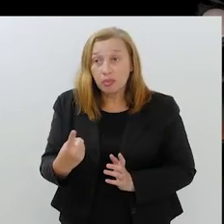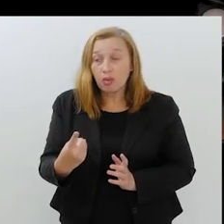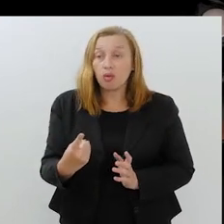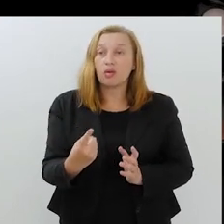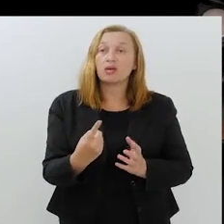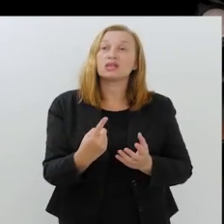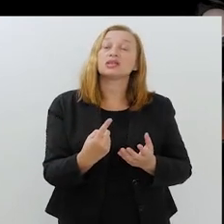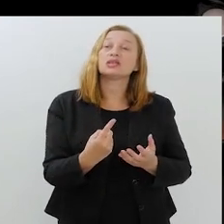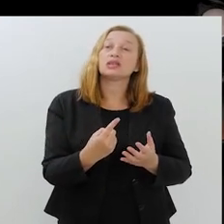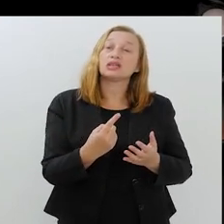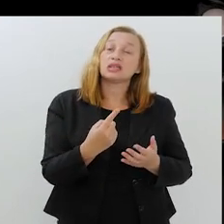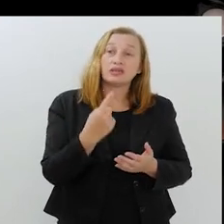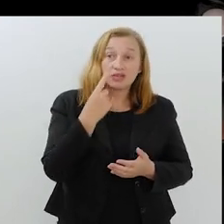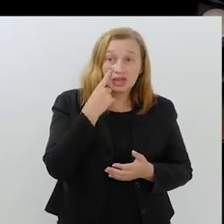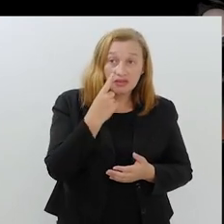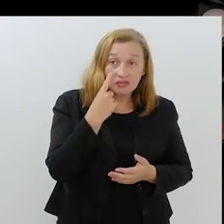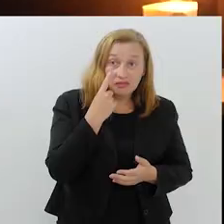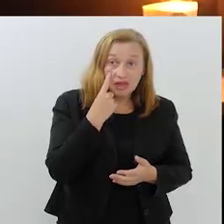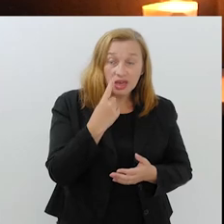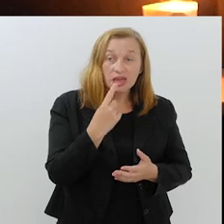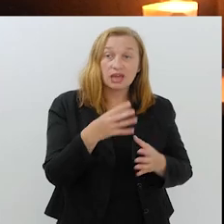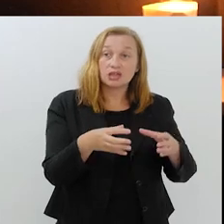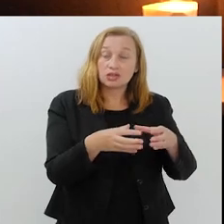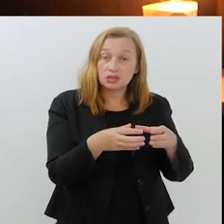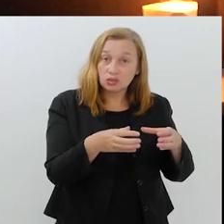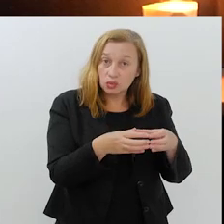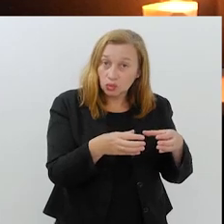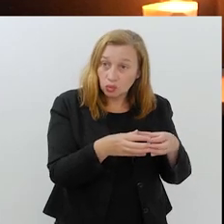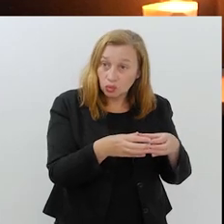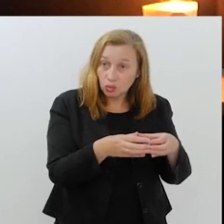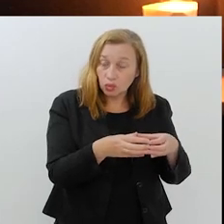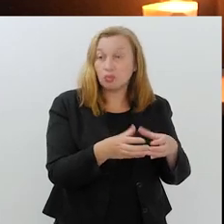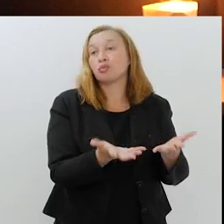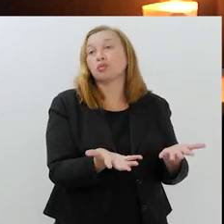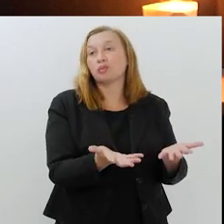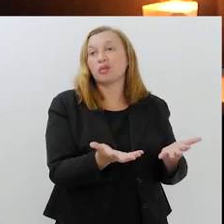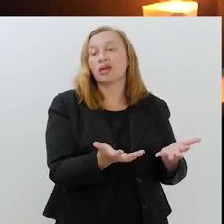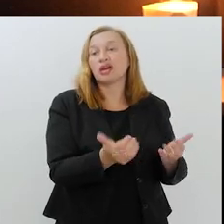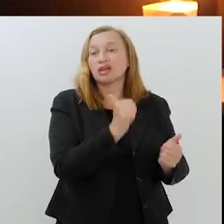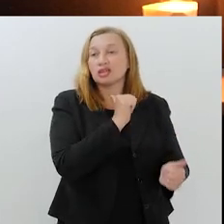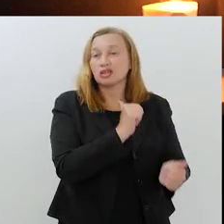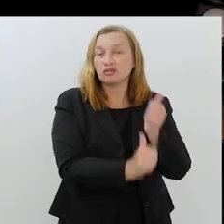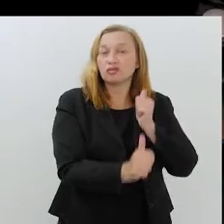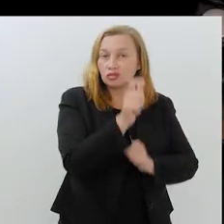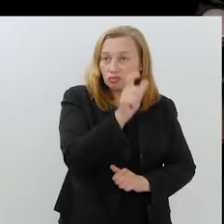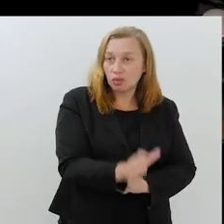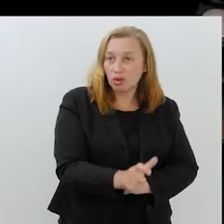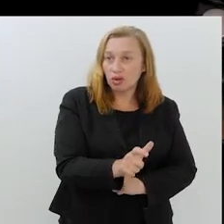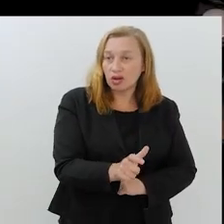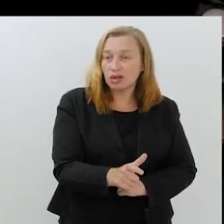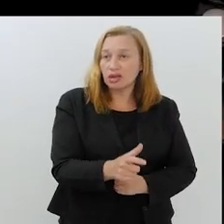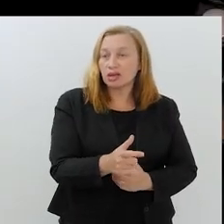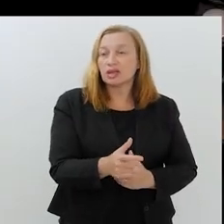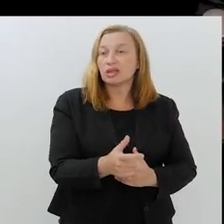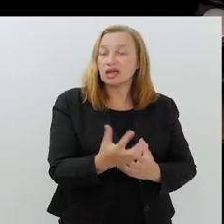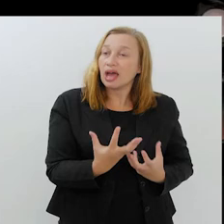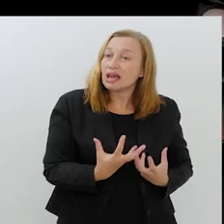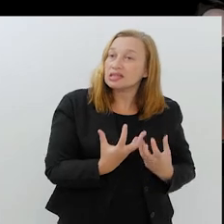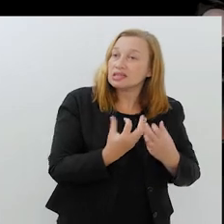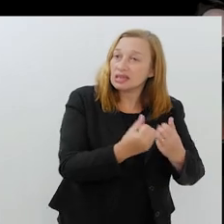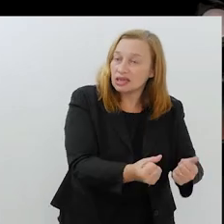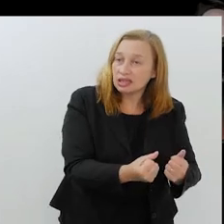ao time e à federação que ela iria jogar de véu e que ela usava uma